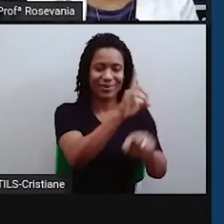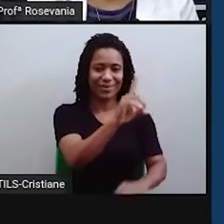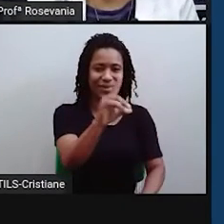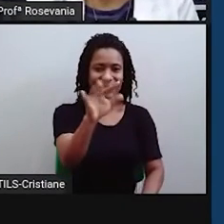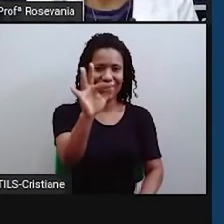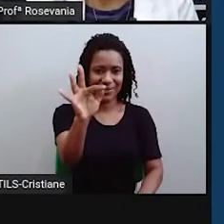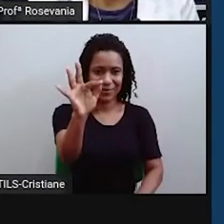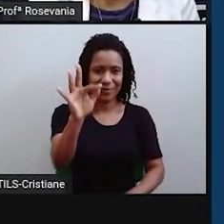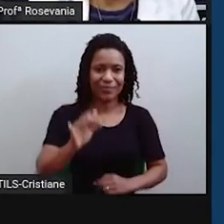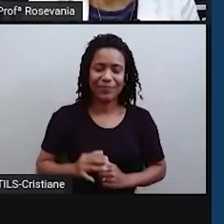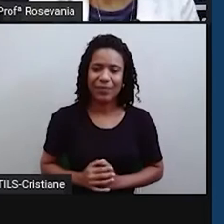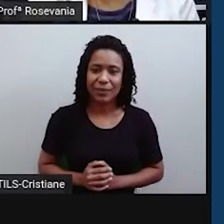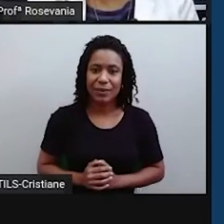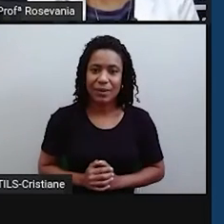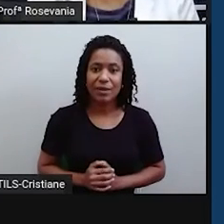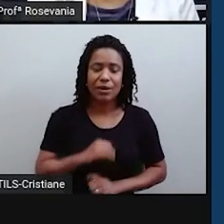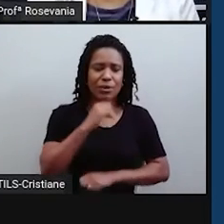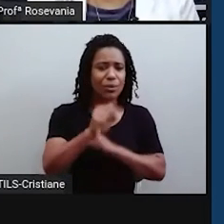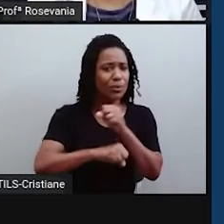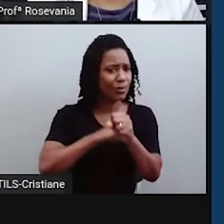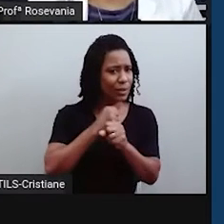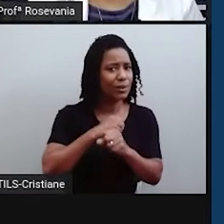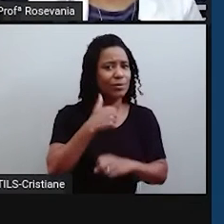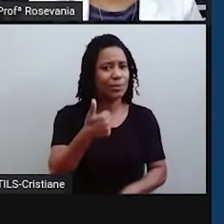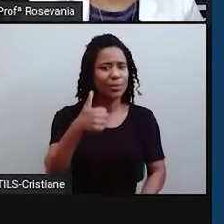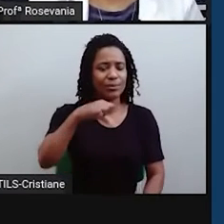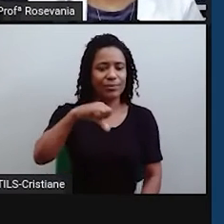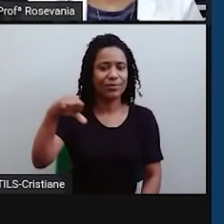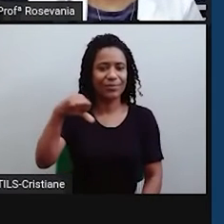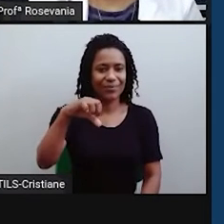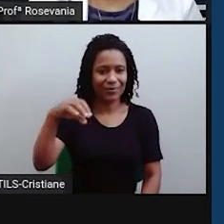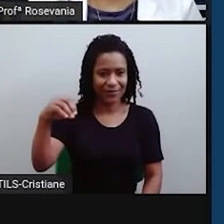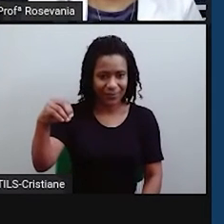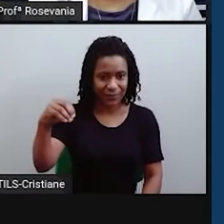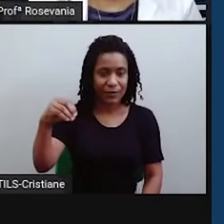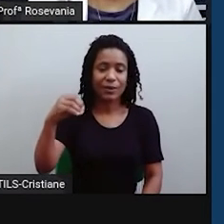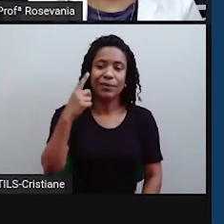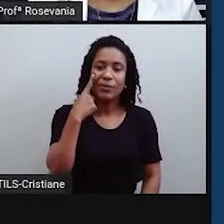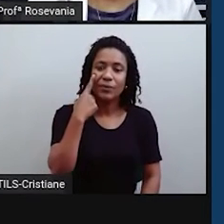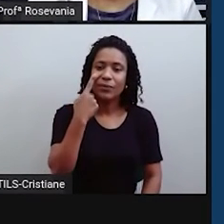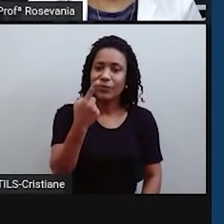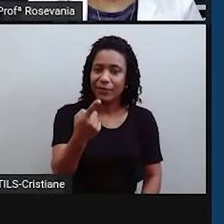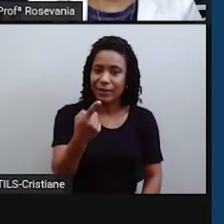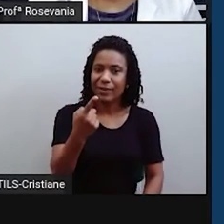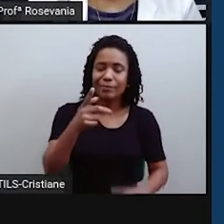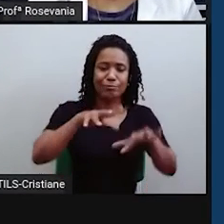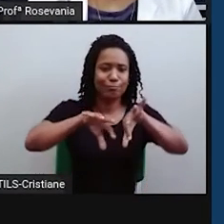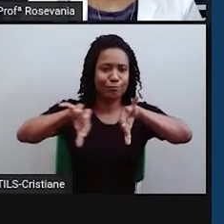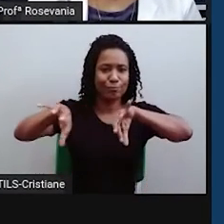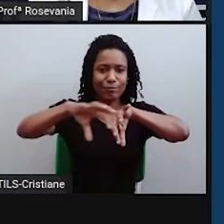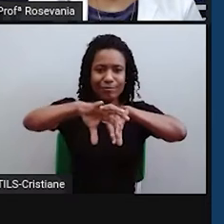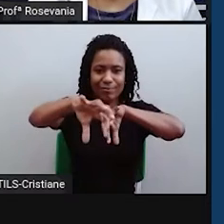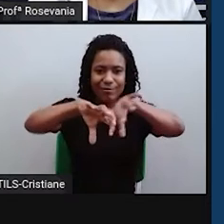Aqui, em 1990, aí nós temos, né, essa divisão já